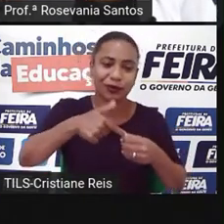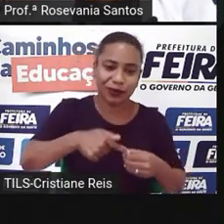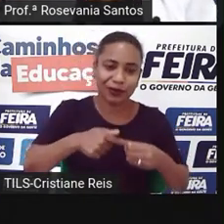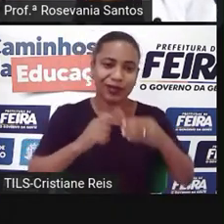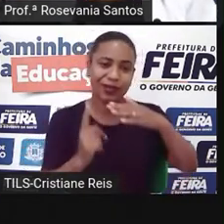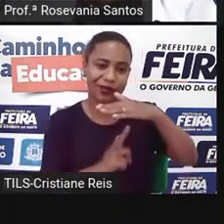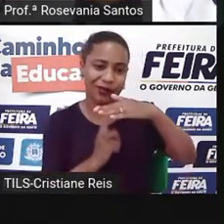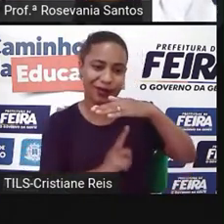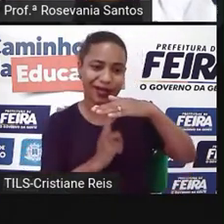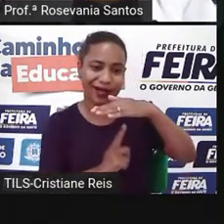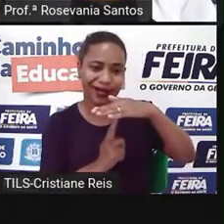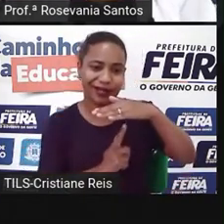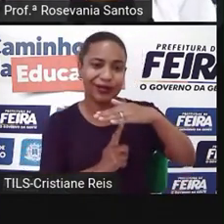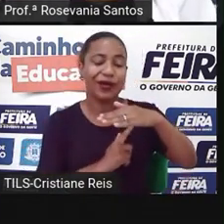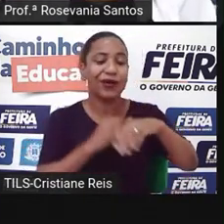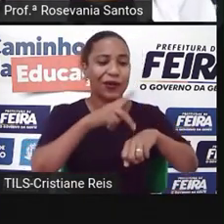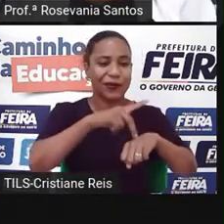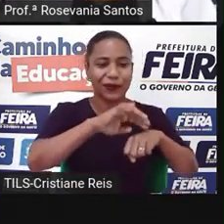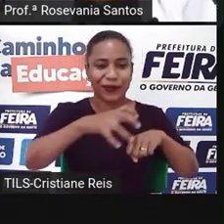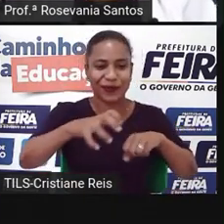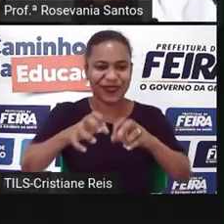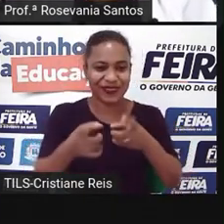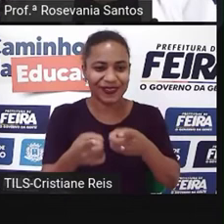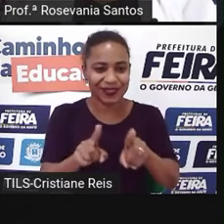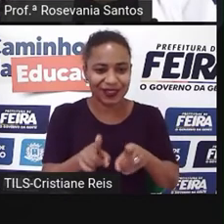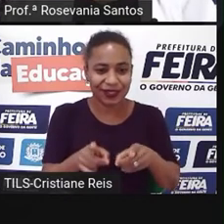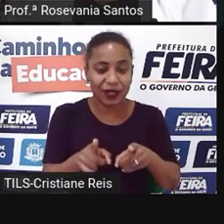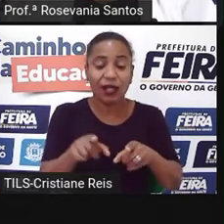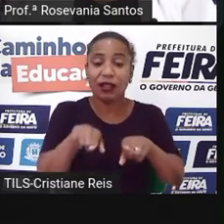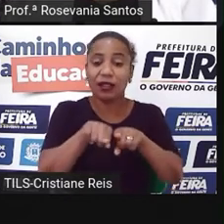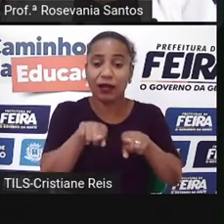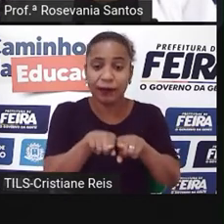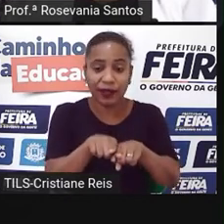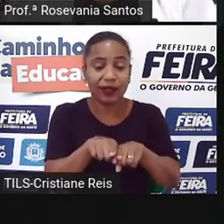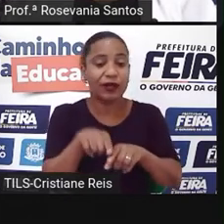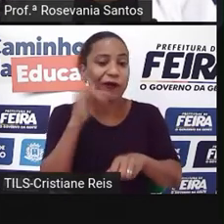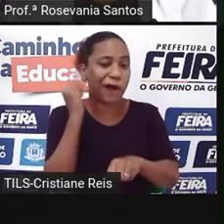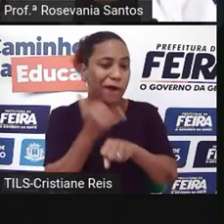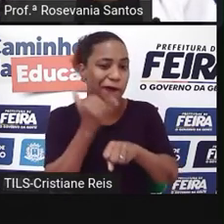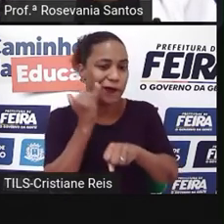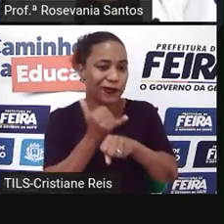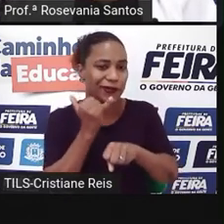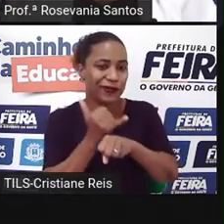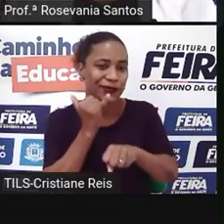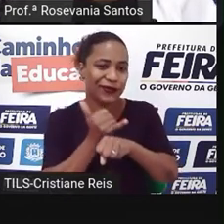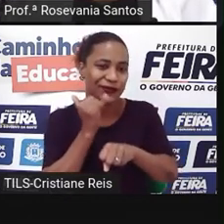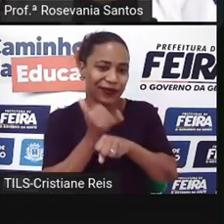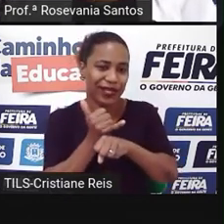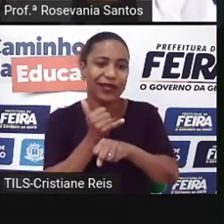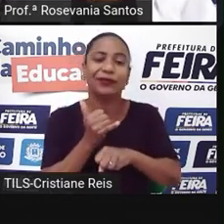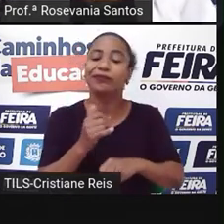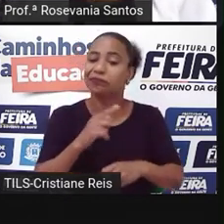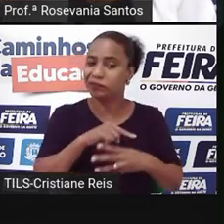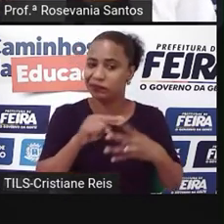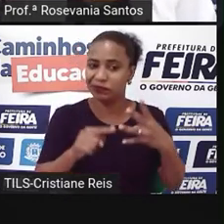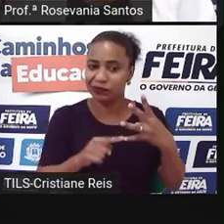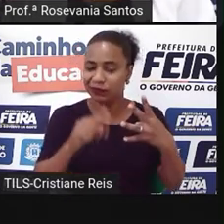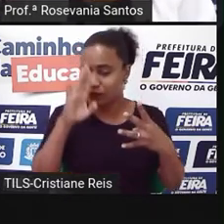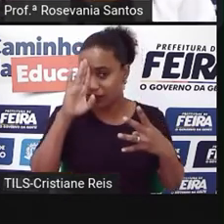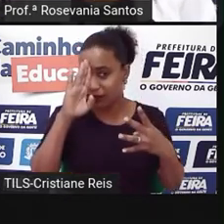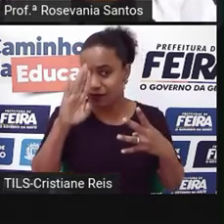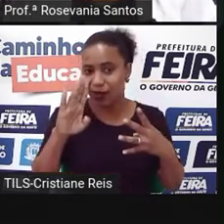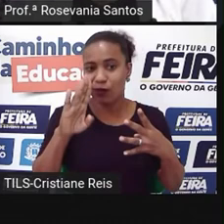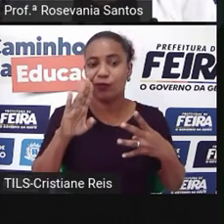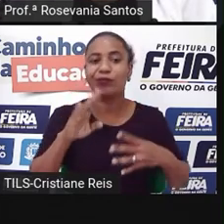natural, cavão mineral, petróleo e também a questão desse mineral aqui, que é o ferro, que é muito